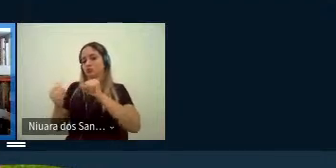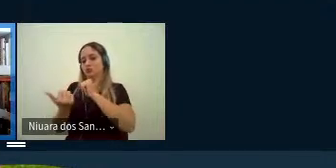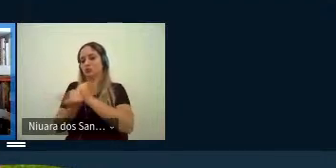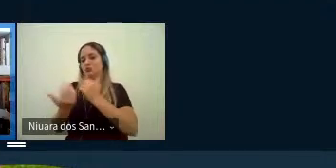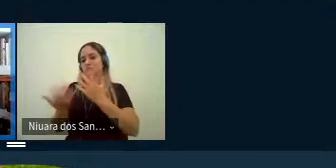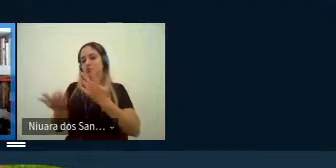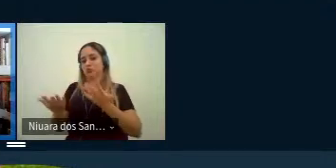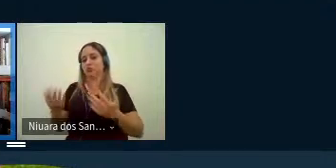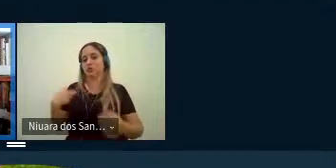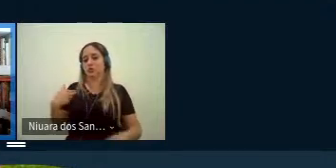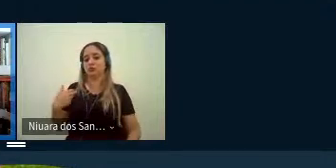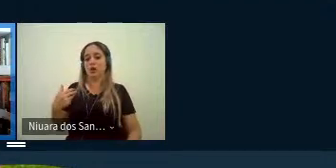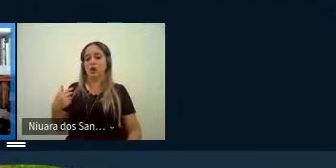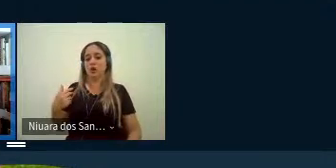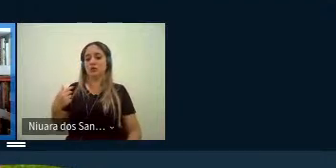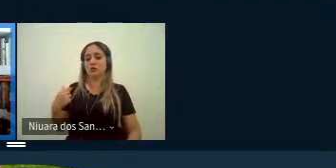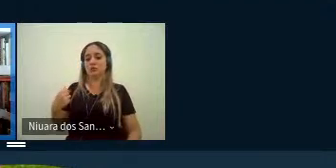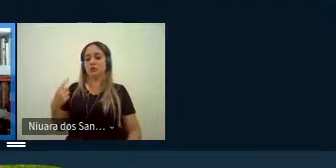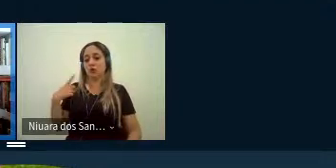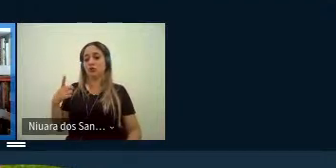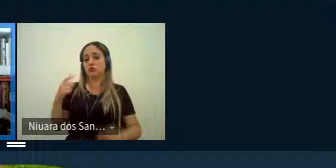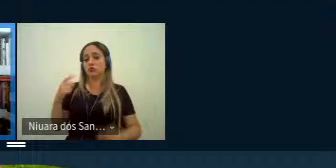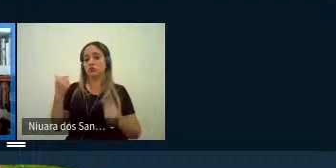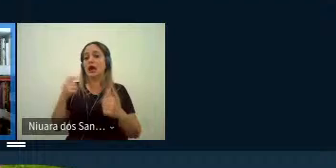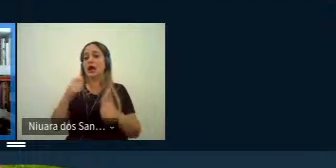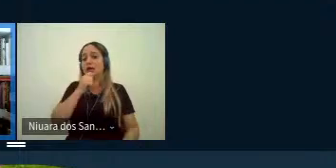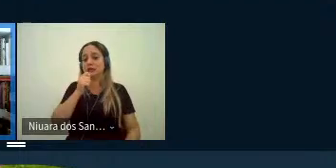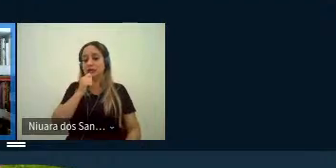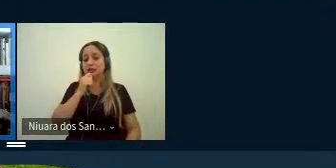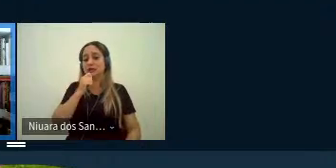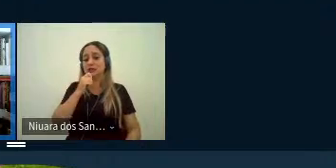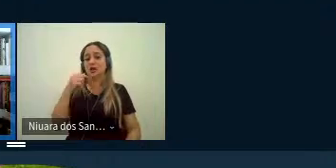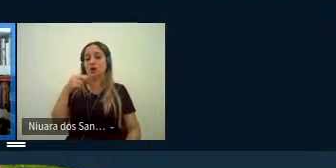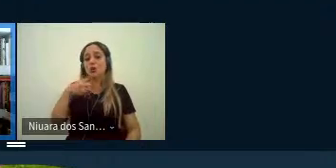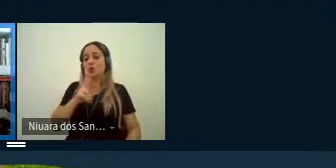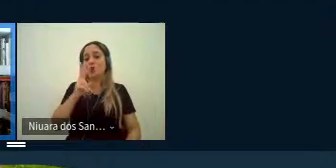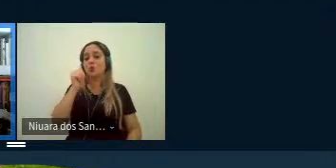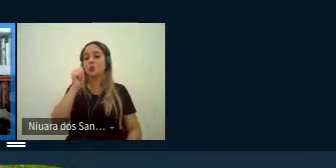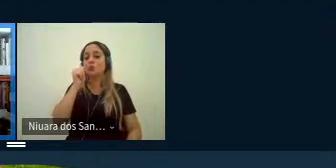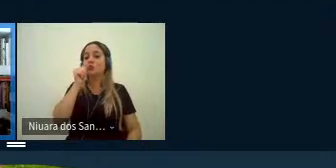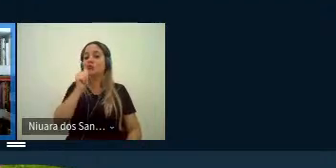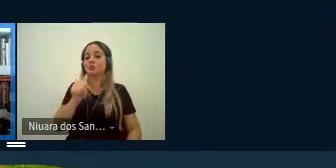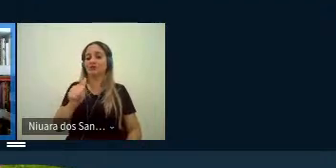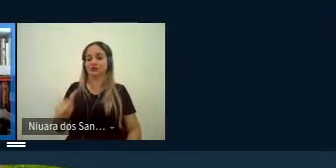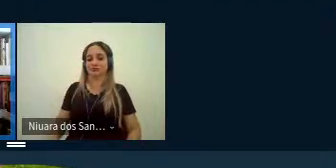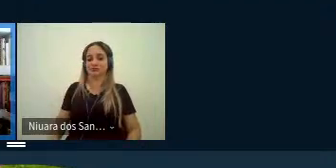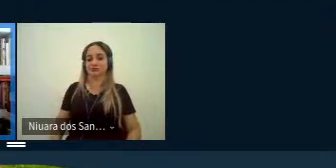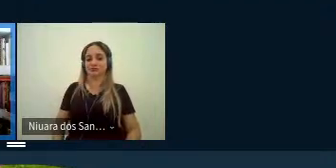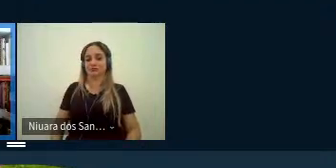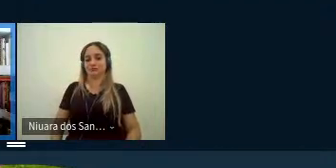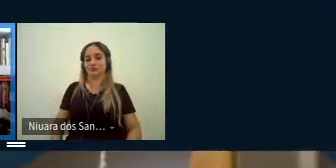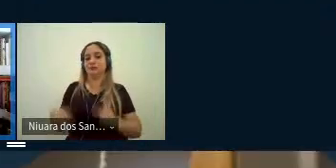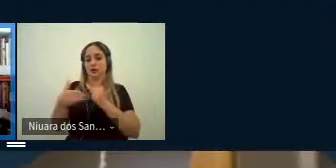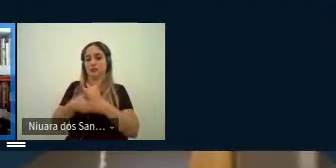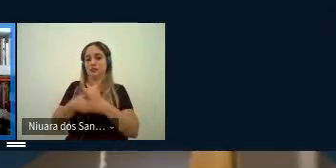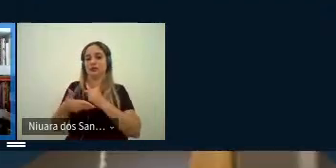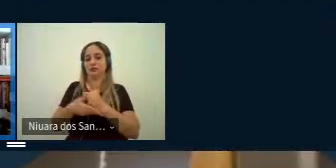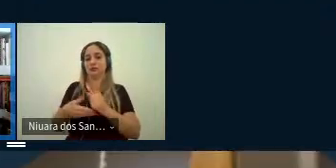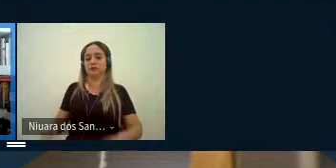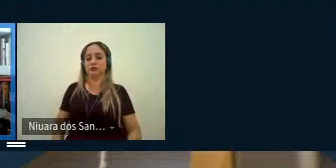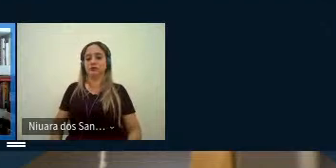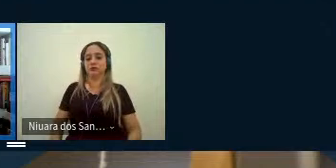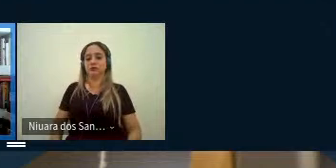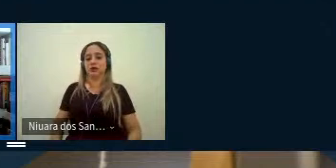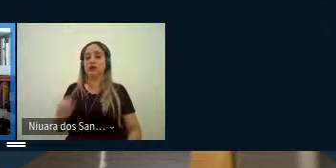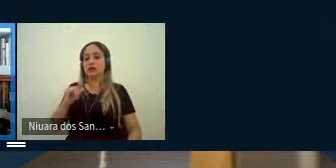conforme a proposta nós ainda manteríamos uma ideia de feminino né e se nós na